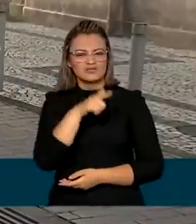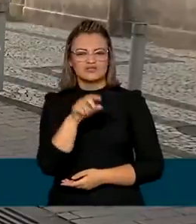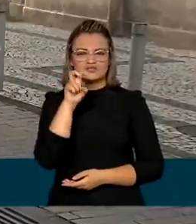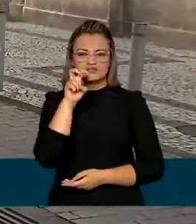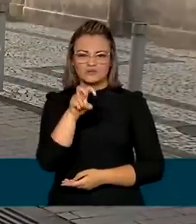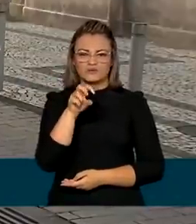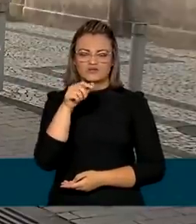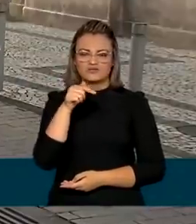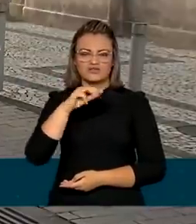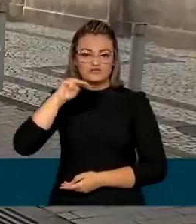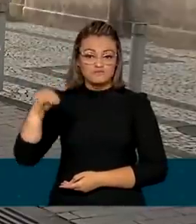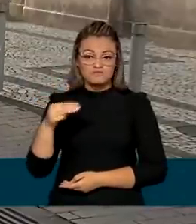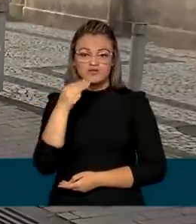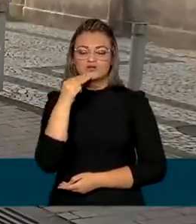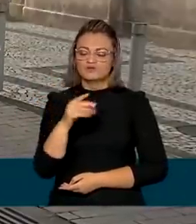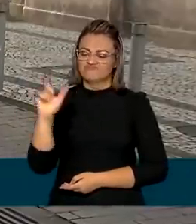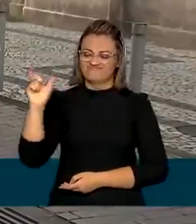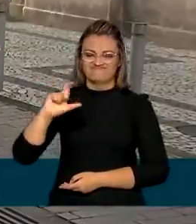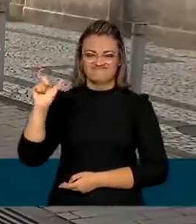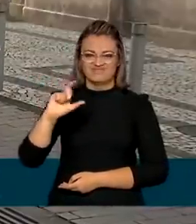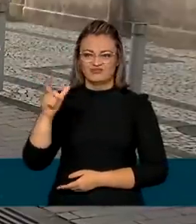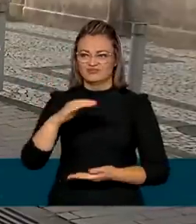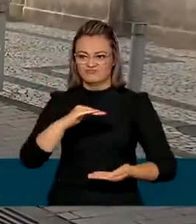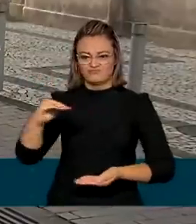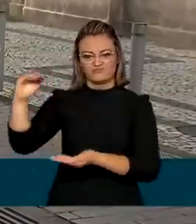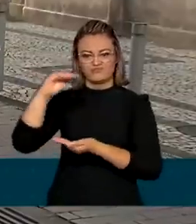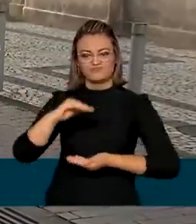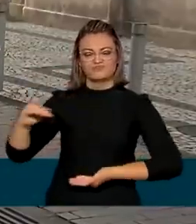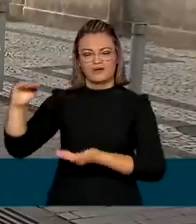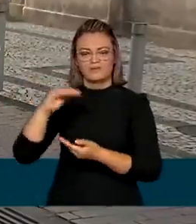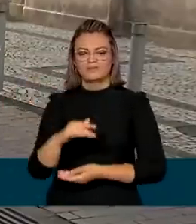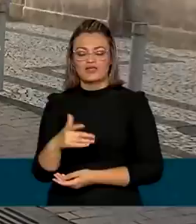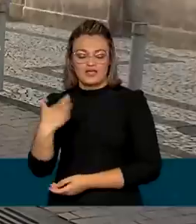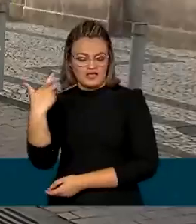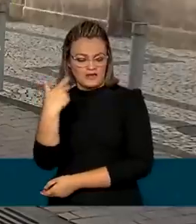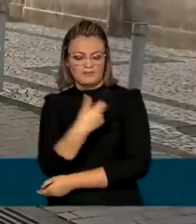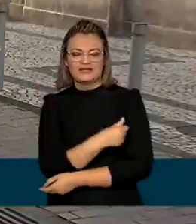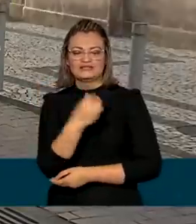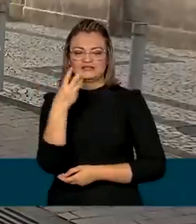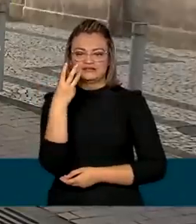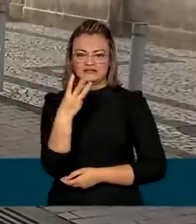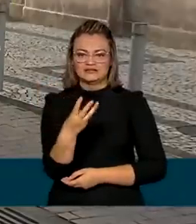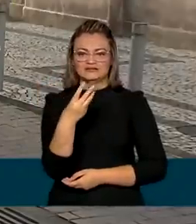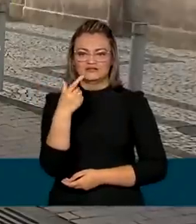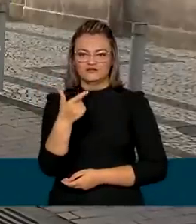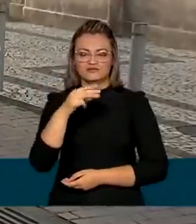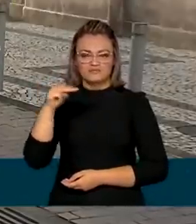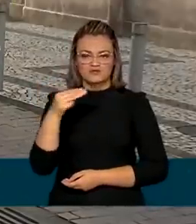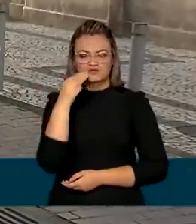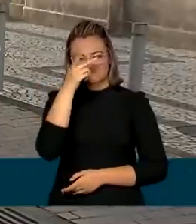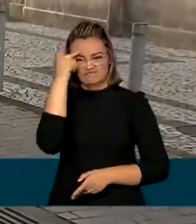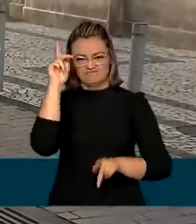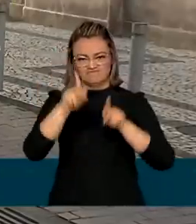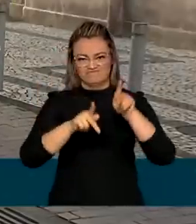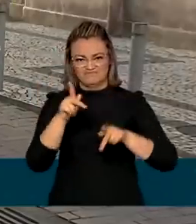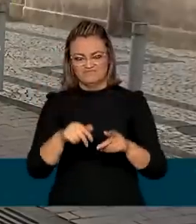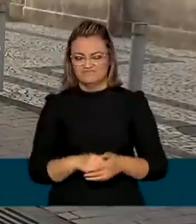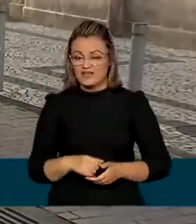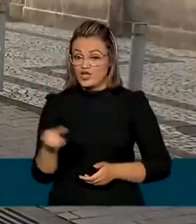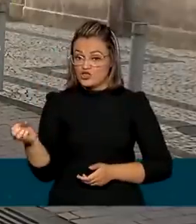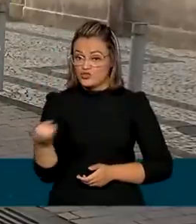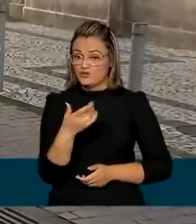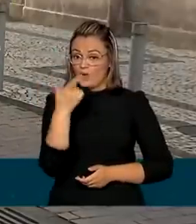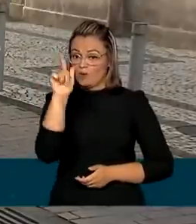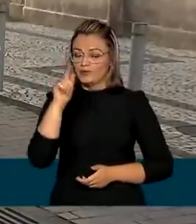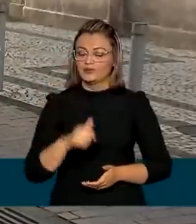,3 milhões de distribuídas e aplicadas em mais de 32 milhões de brasileiros. Outra novidade